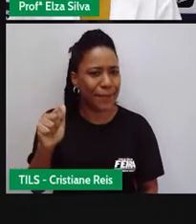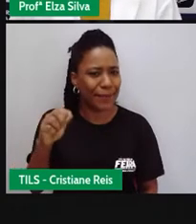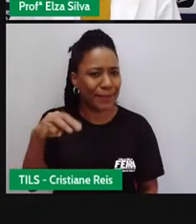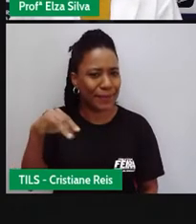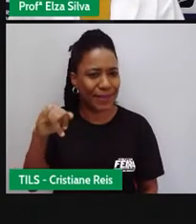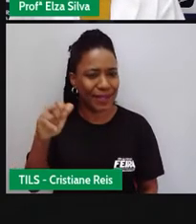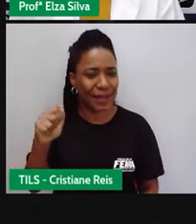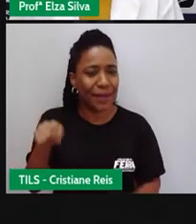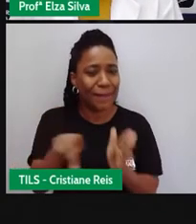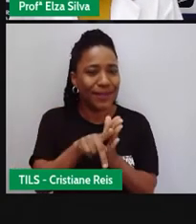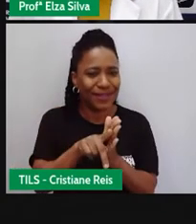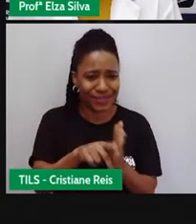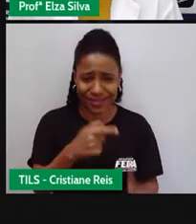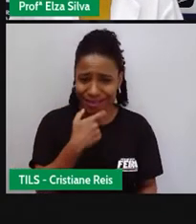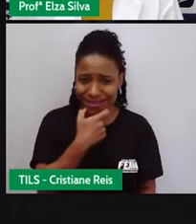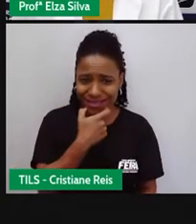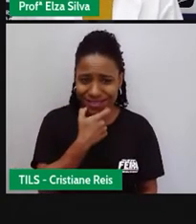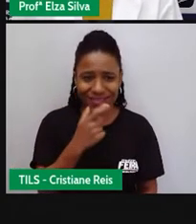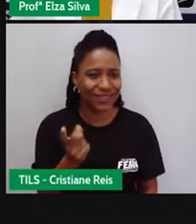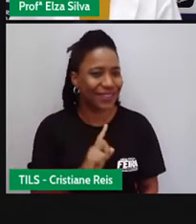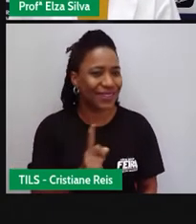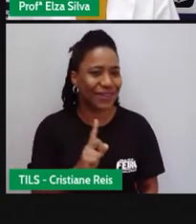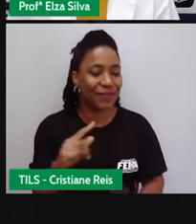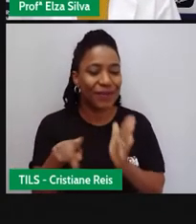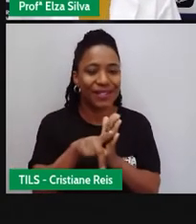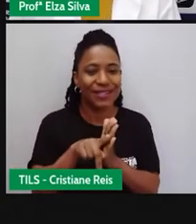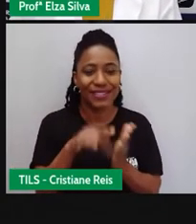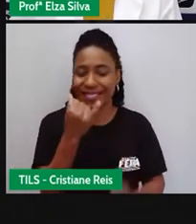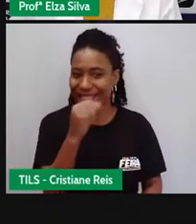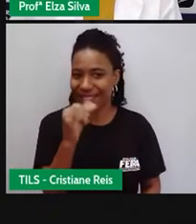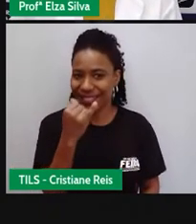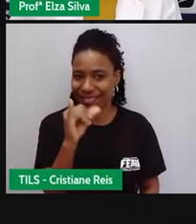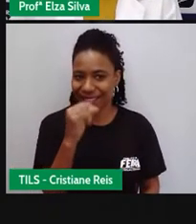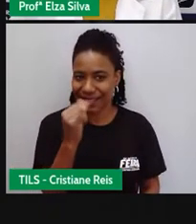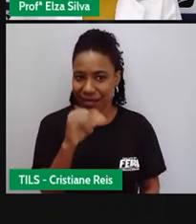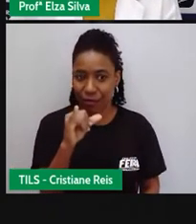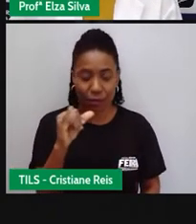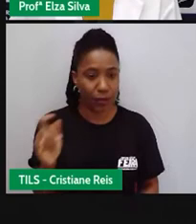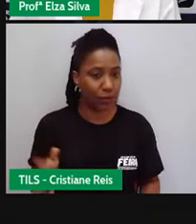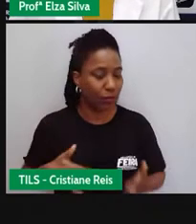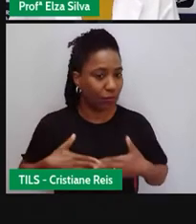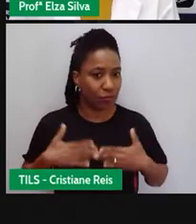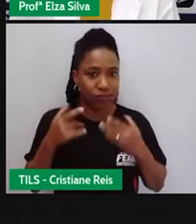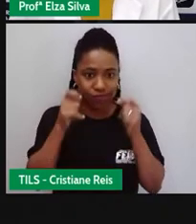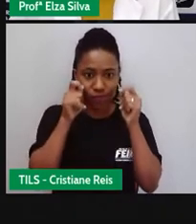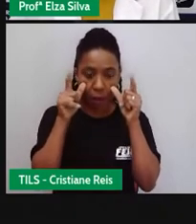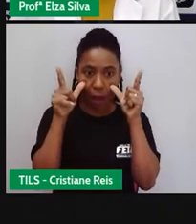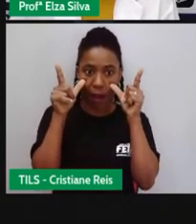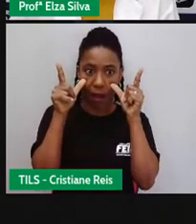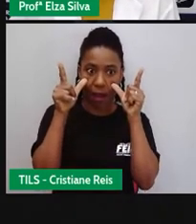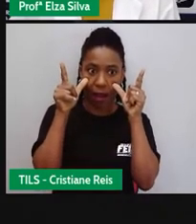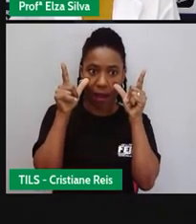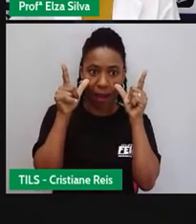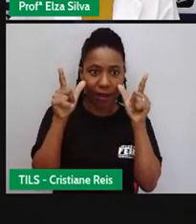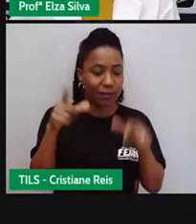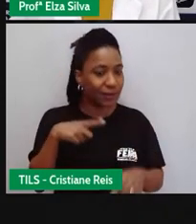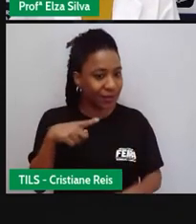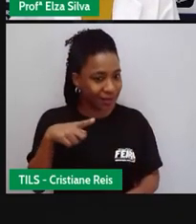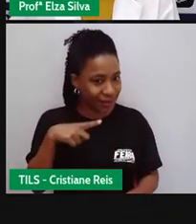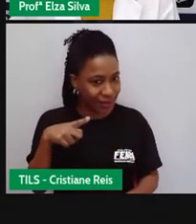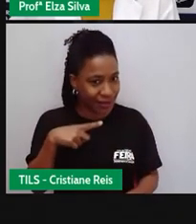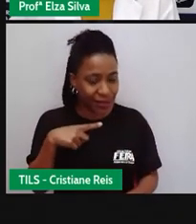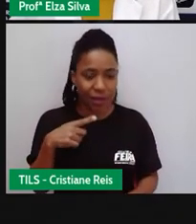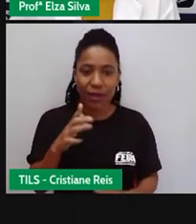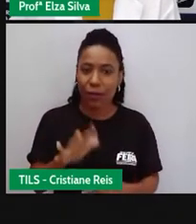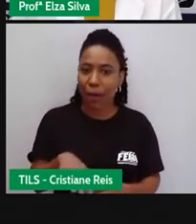E é uma expressão muito utilizada em situações de espanto. Mamma Mia. Minha